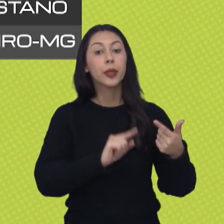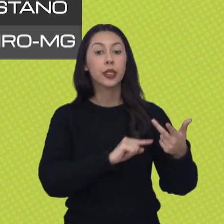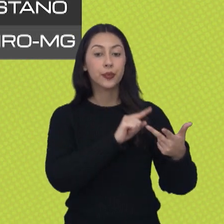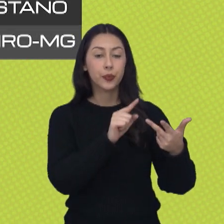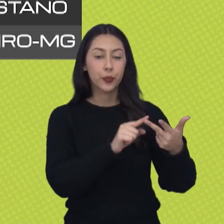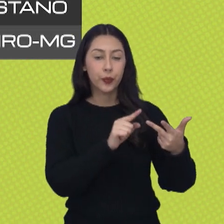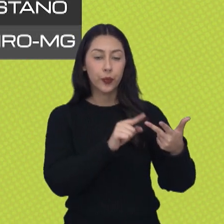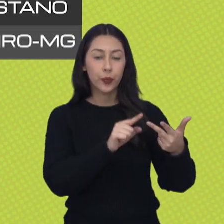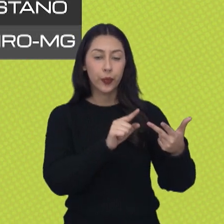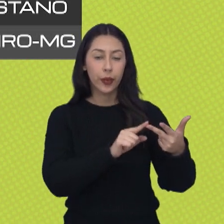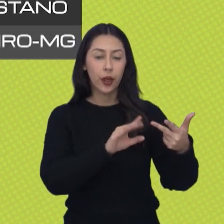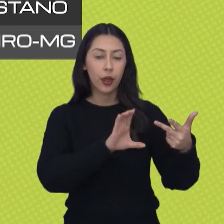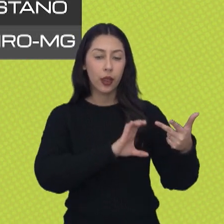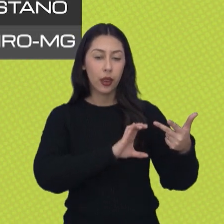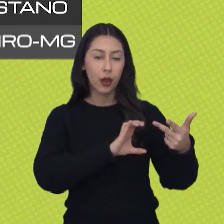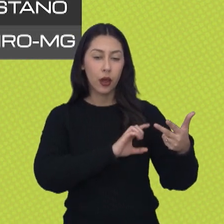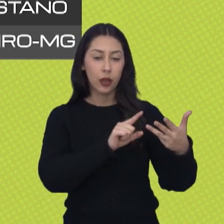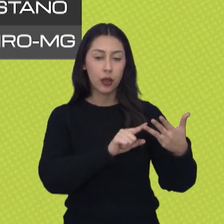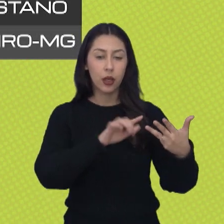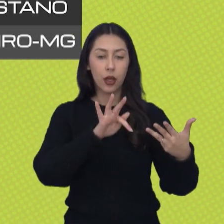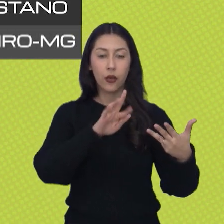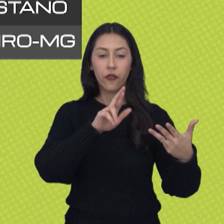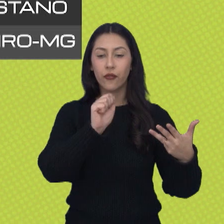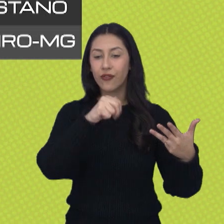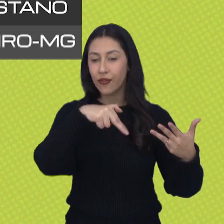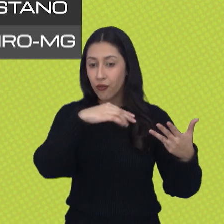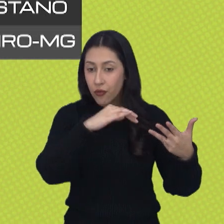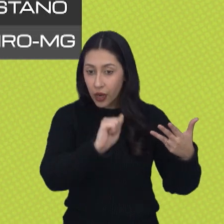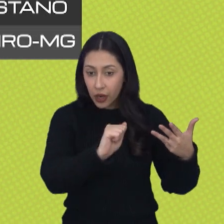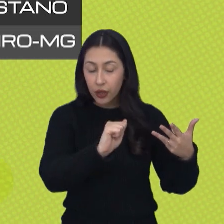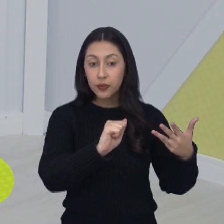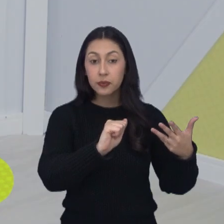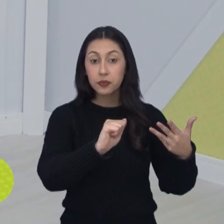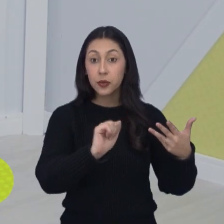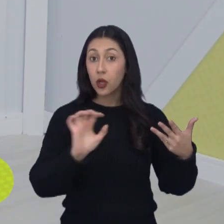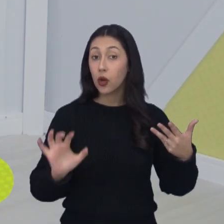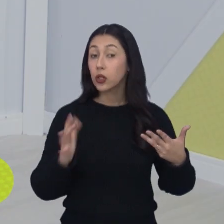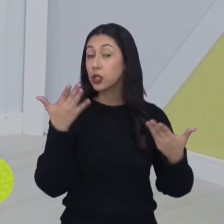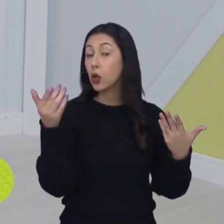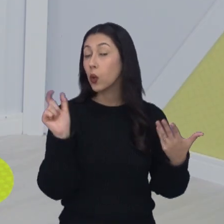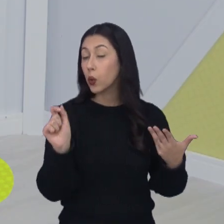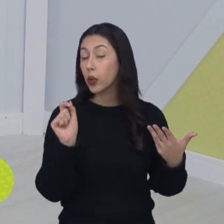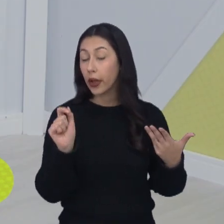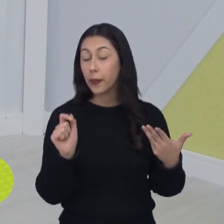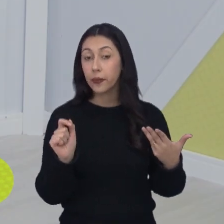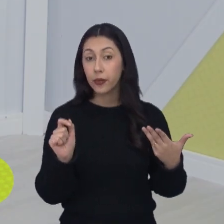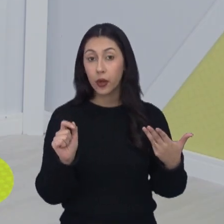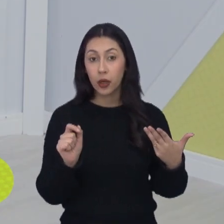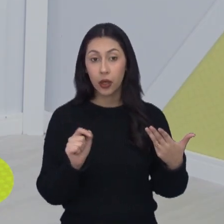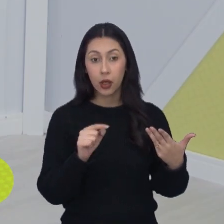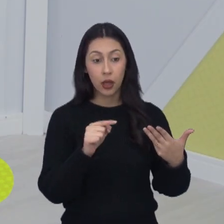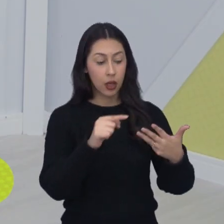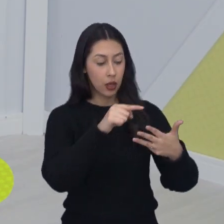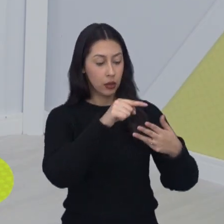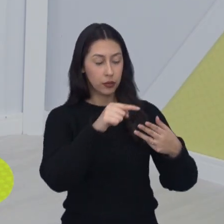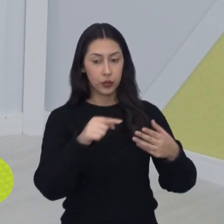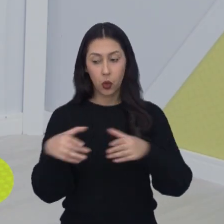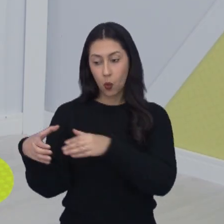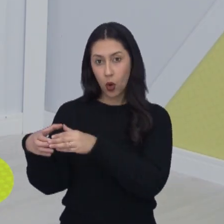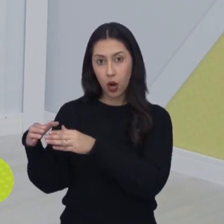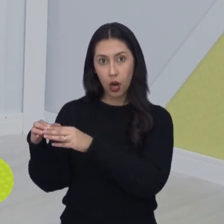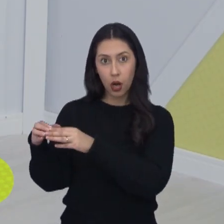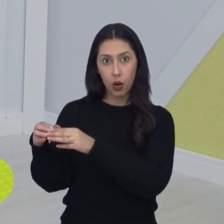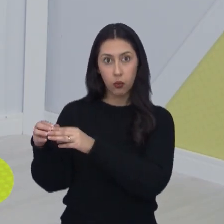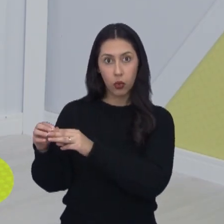O segundo do grupo B, o Corinthians, e o terceiro do grupo B, Franca O que vai acontecer agora? Todo mundo vai jogar contra todo mundo apenas uma